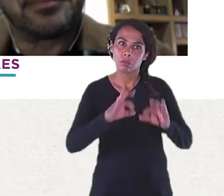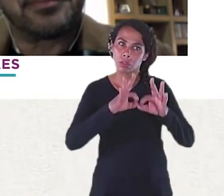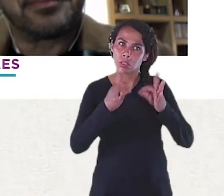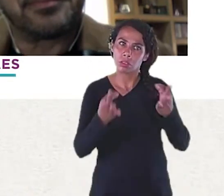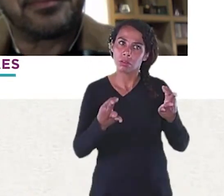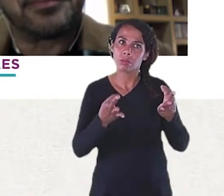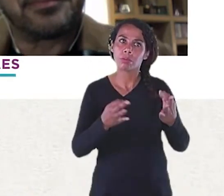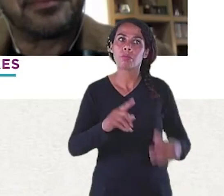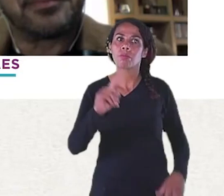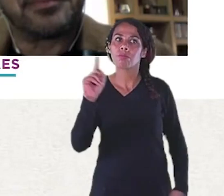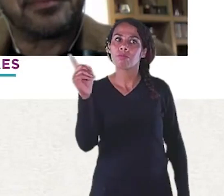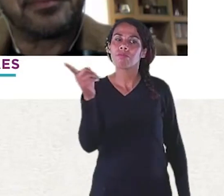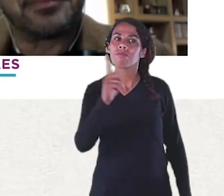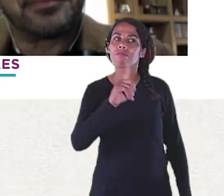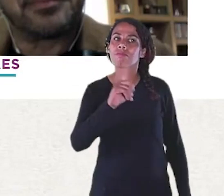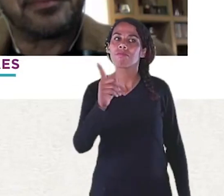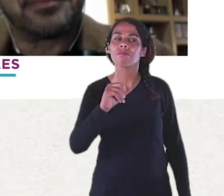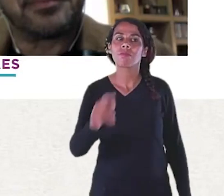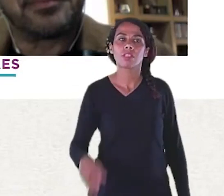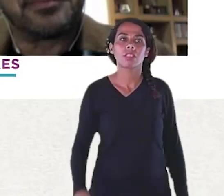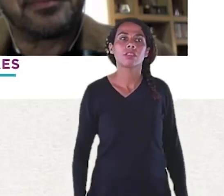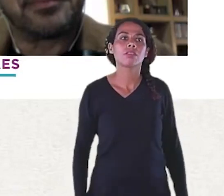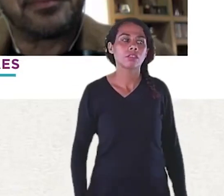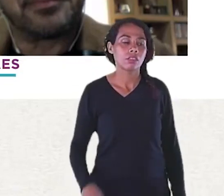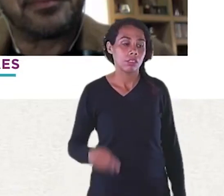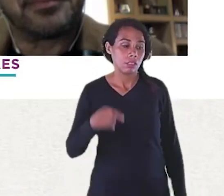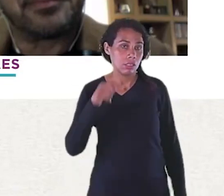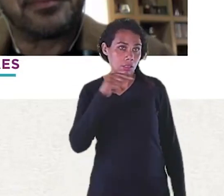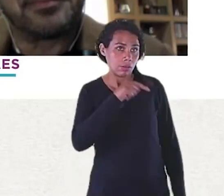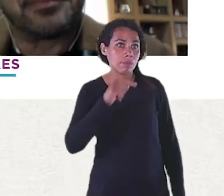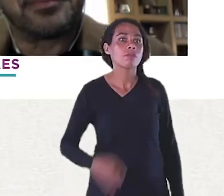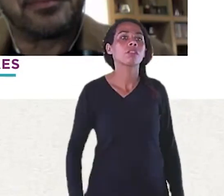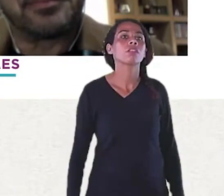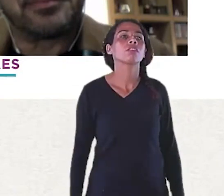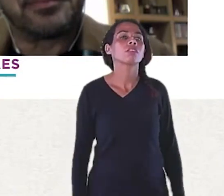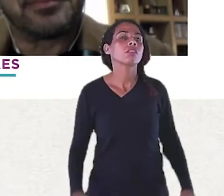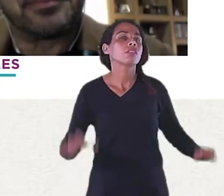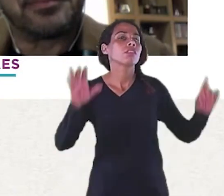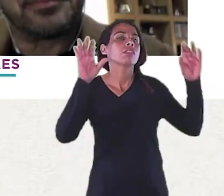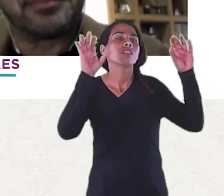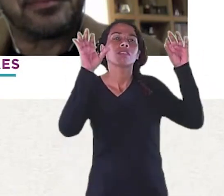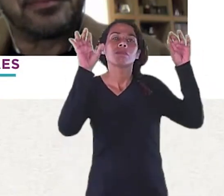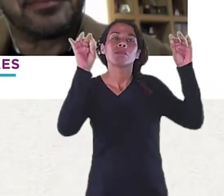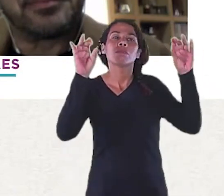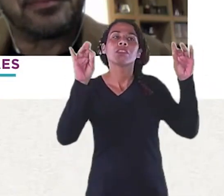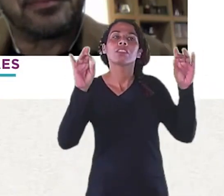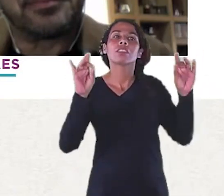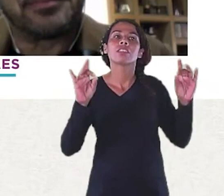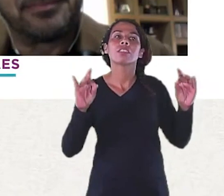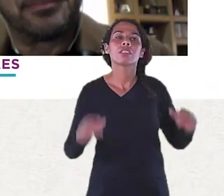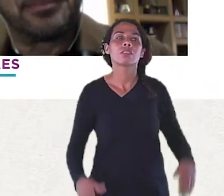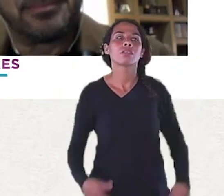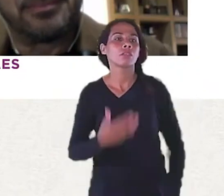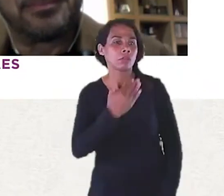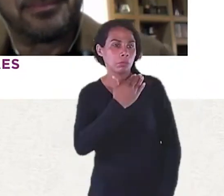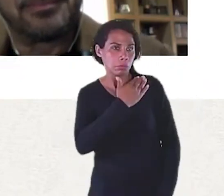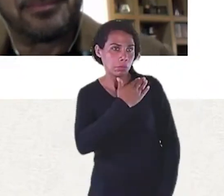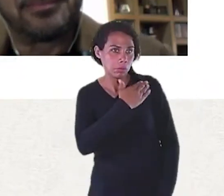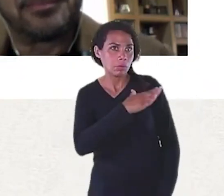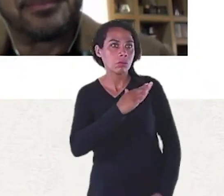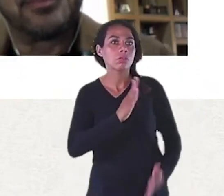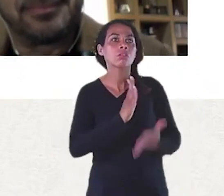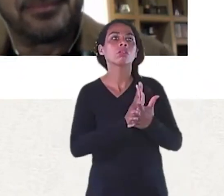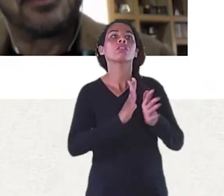Dijon foi de um ponto ao outro. Quebrou os preconceitos, meus preconceitos, com relação a um livro técnico focado no ensino